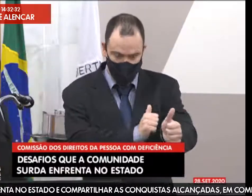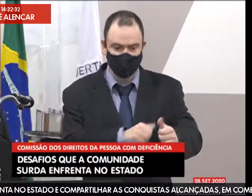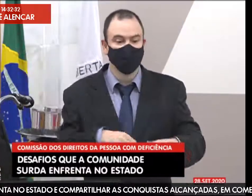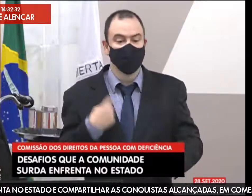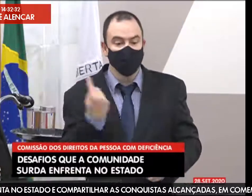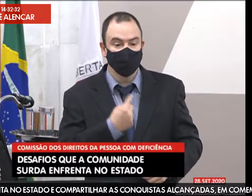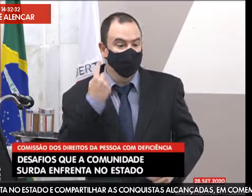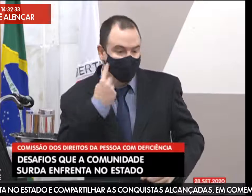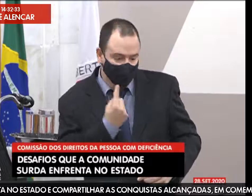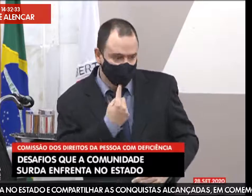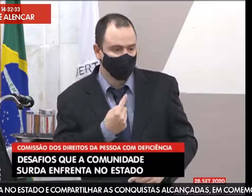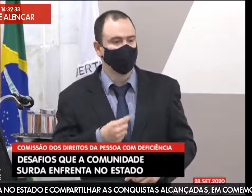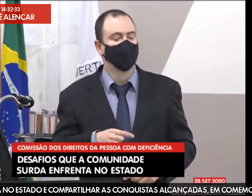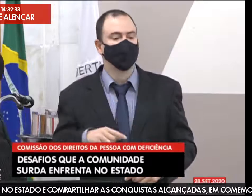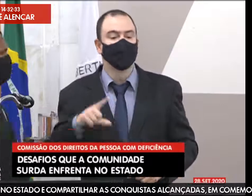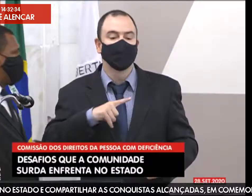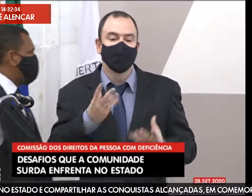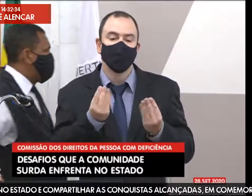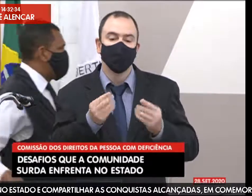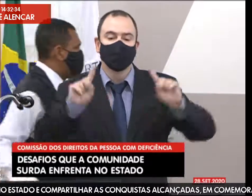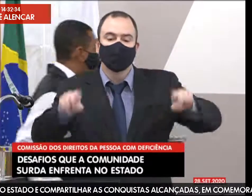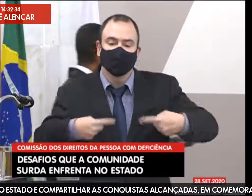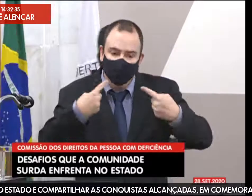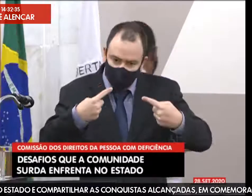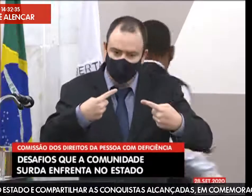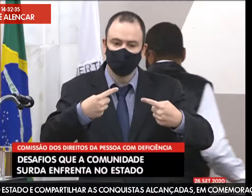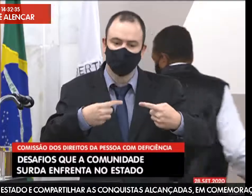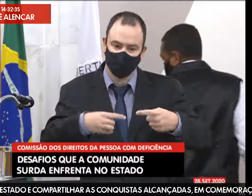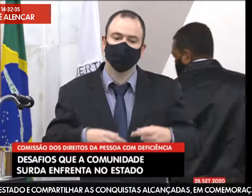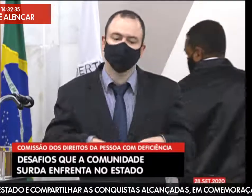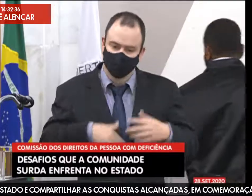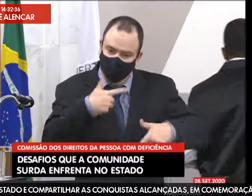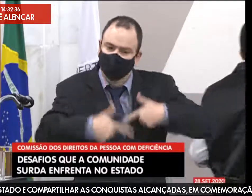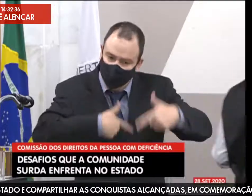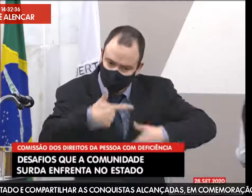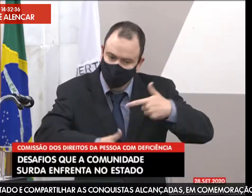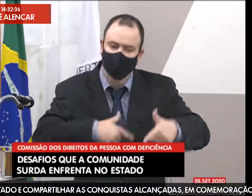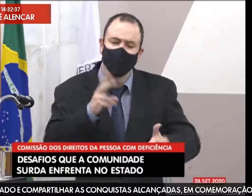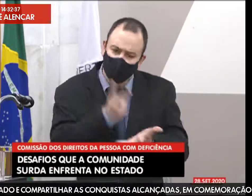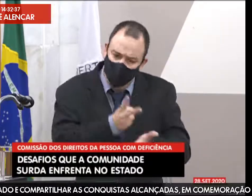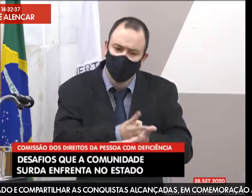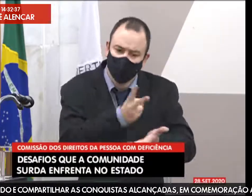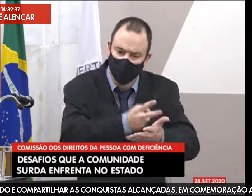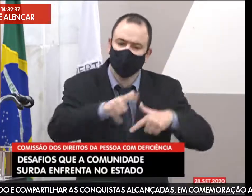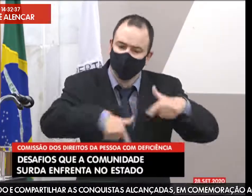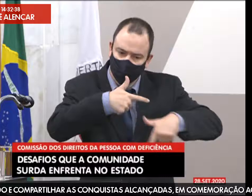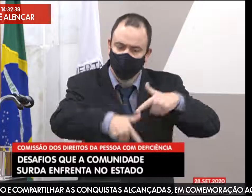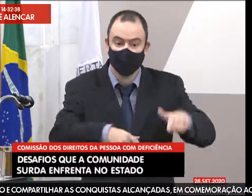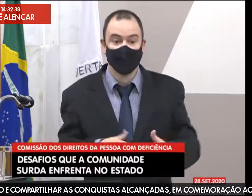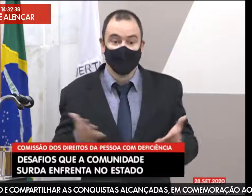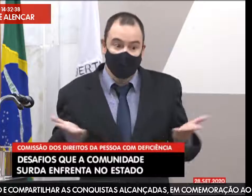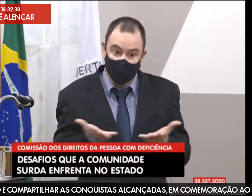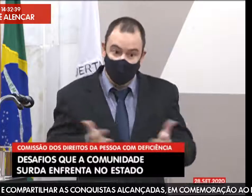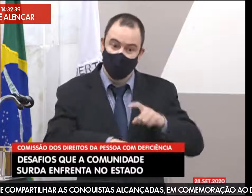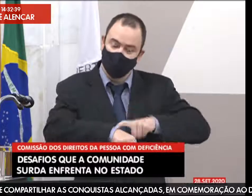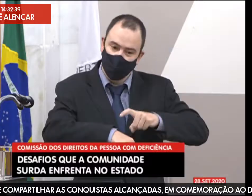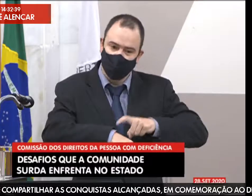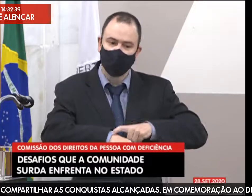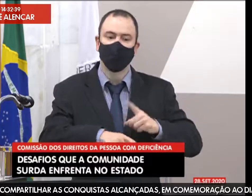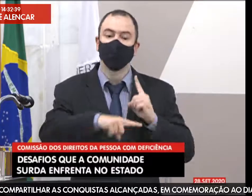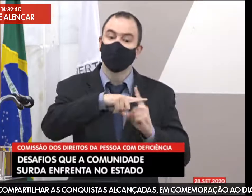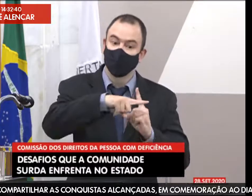E também para a área do esporte dos surdos, nós temos muitos desafios, nós temos muito trabalho, nós precisamos dar